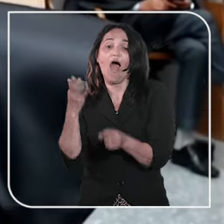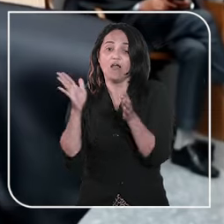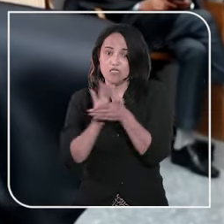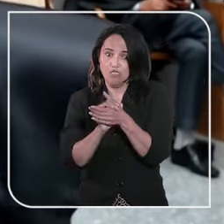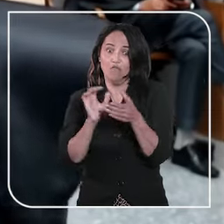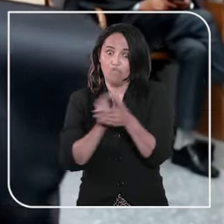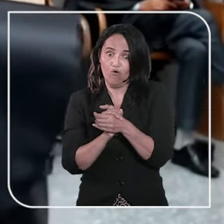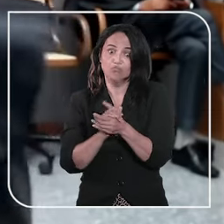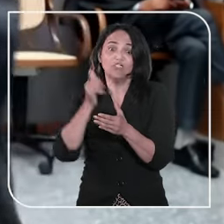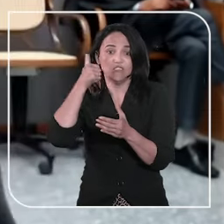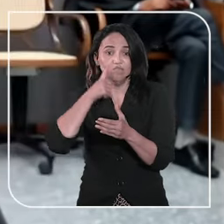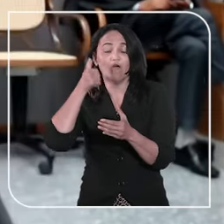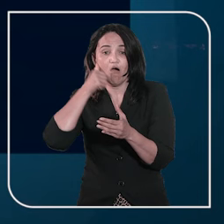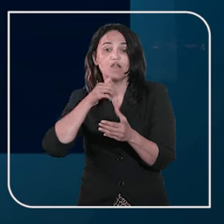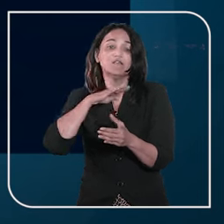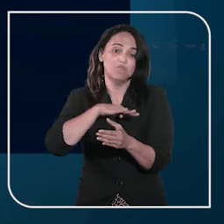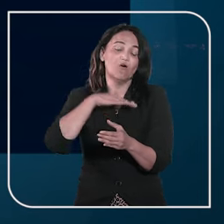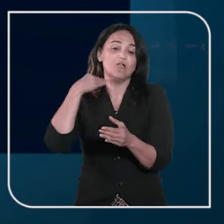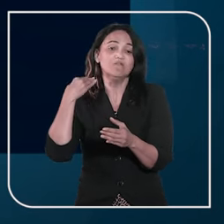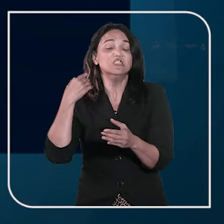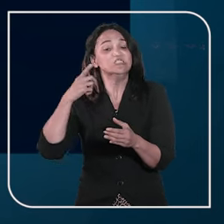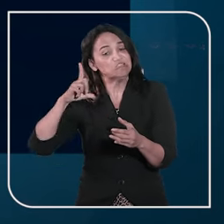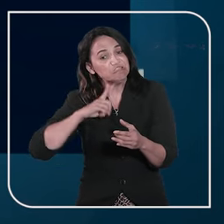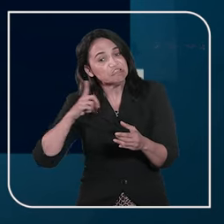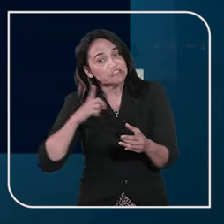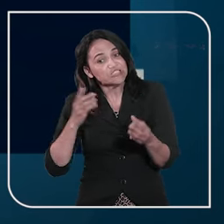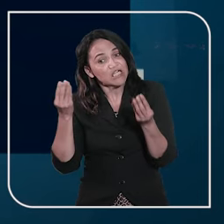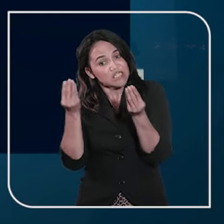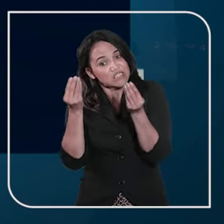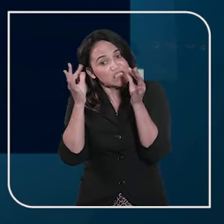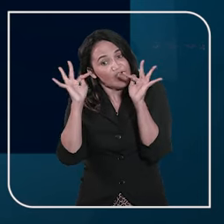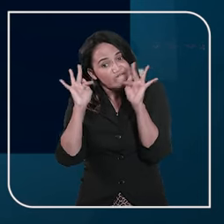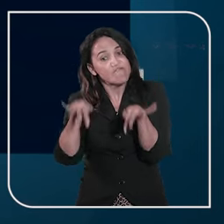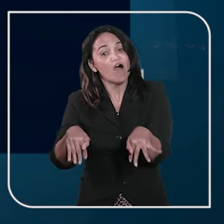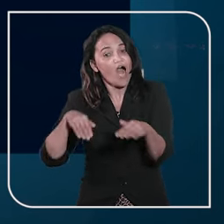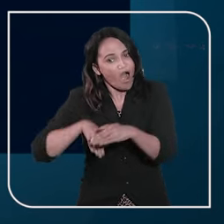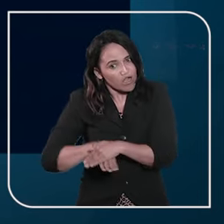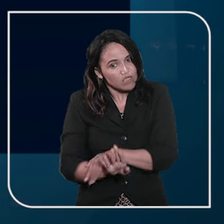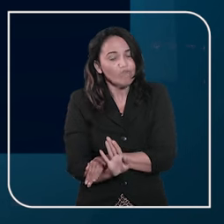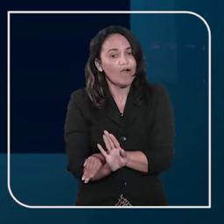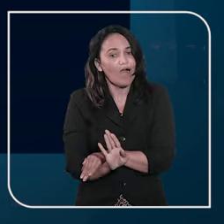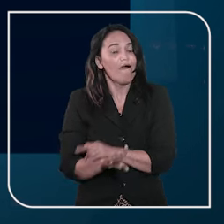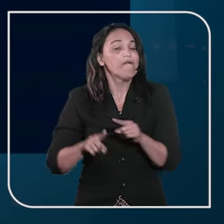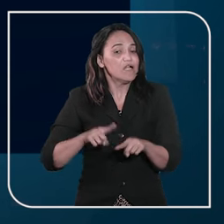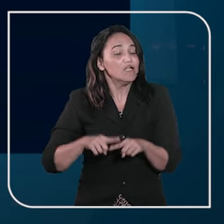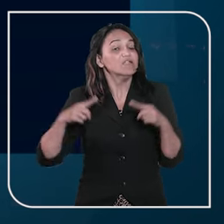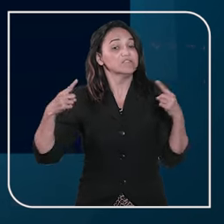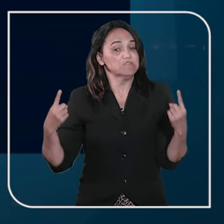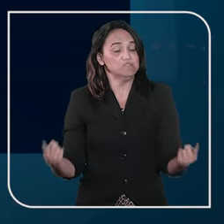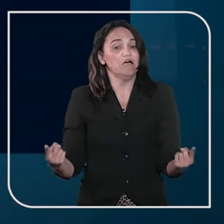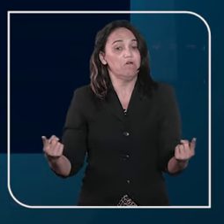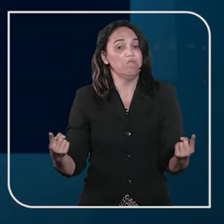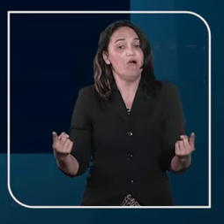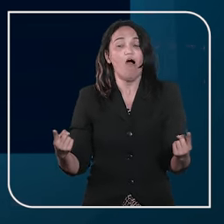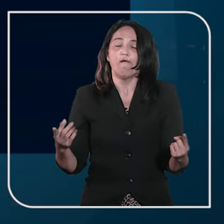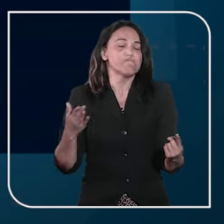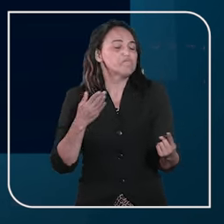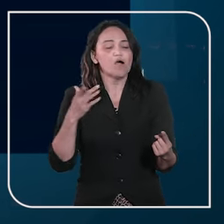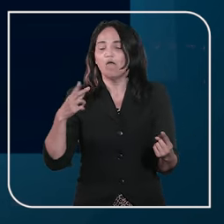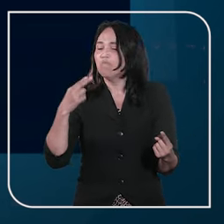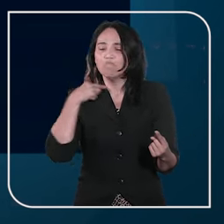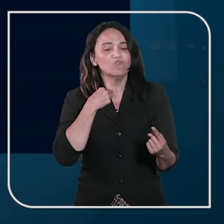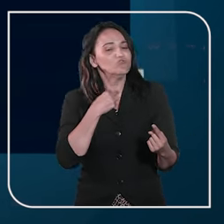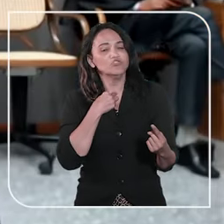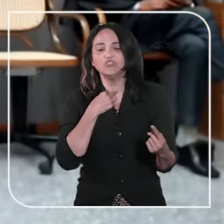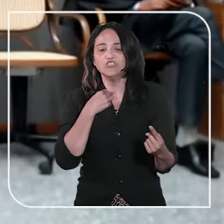por isso, ele deveria ter sido extinto. Sustentou ainda que, como a ação envolvia direito personalíssimo, não poderia ocorrer a habilitação